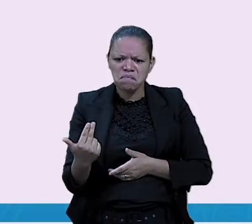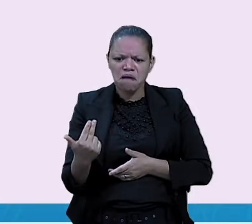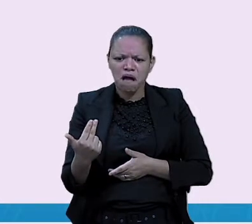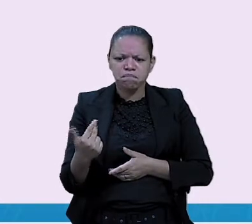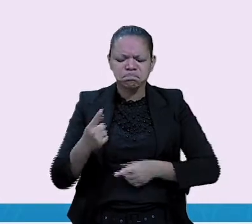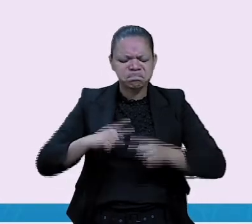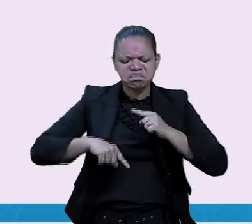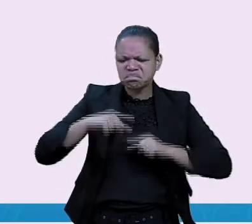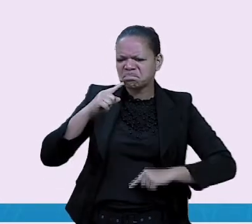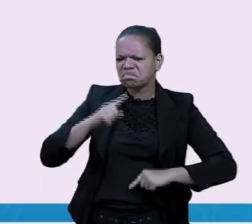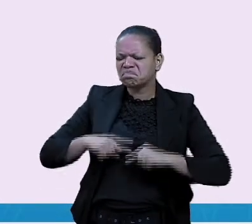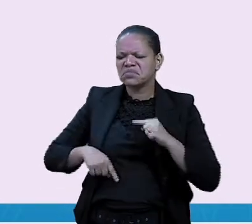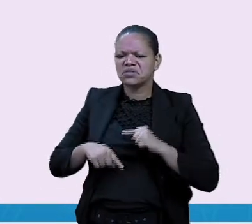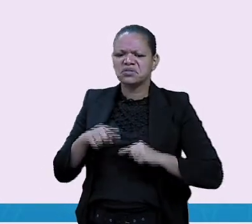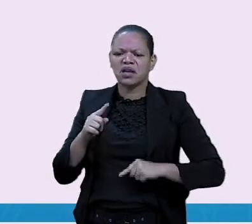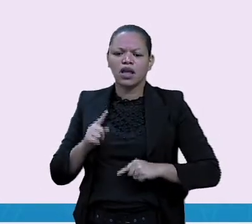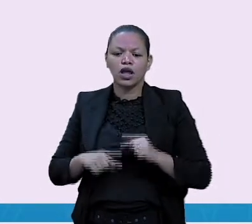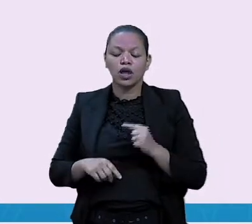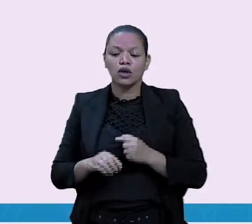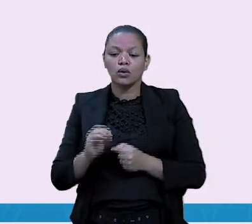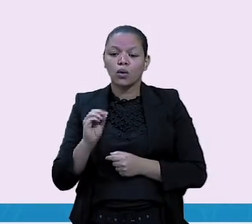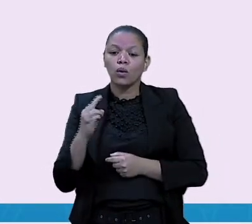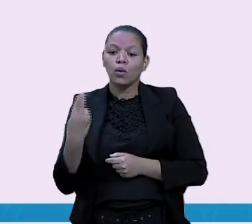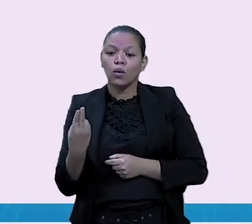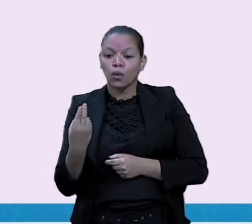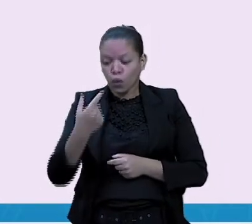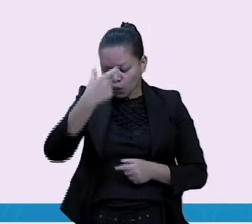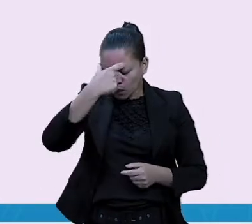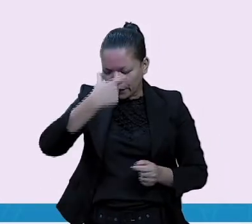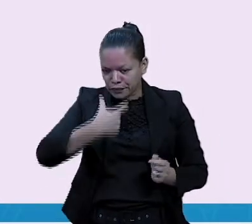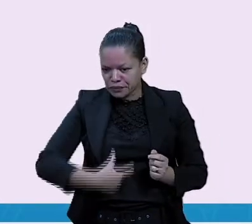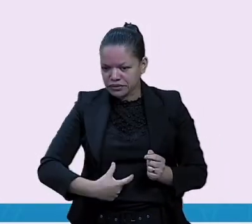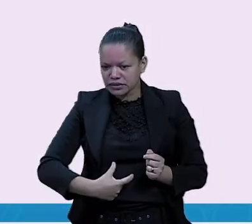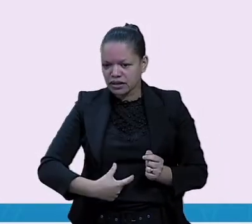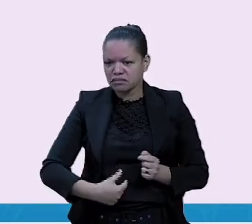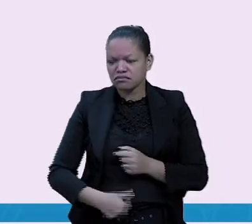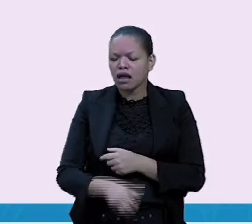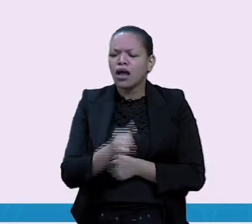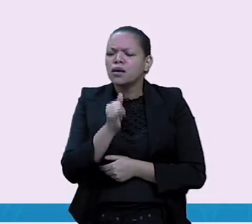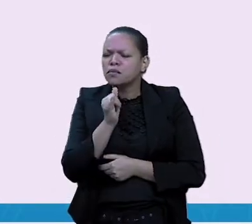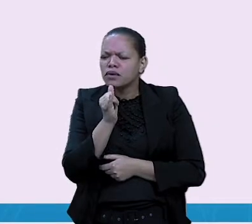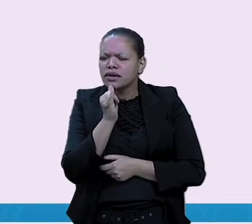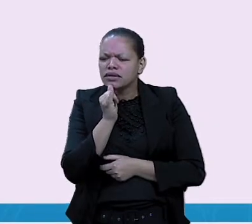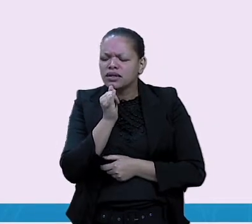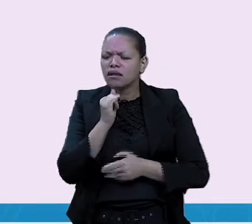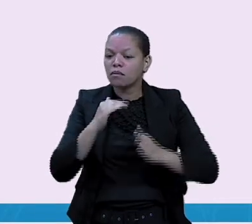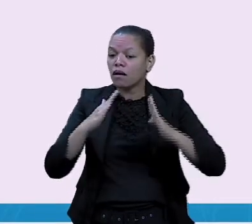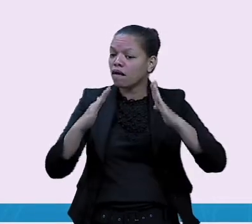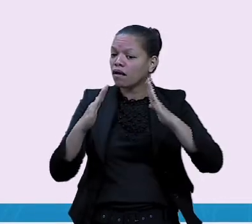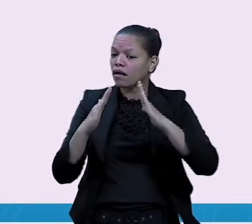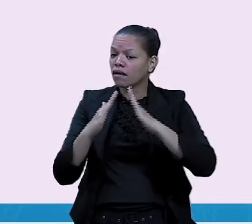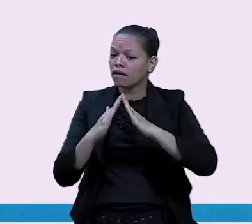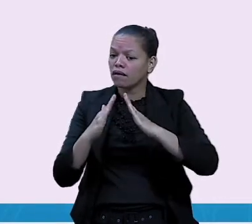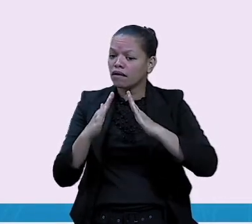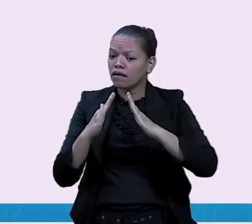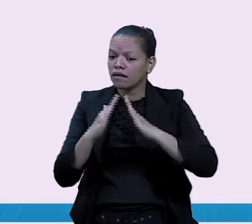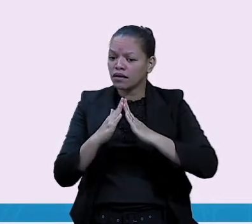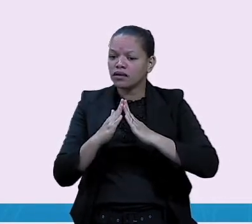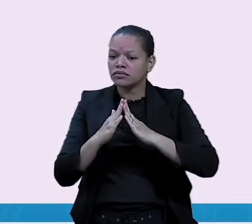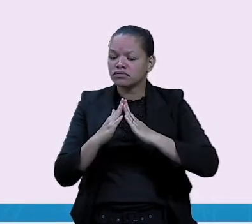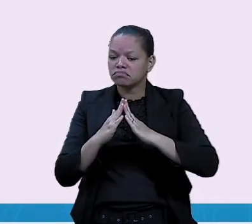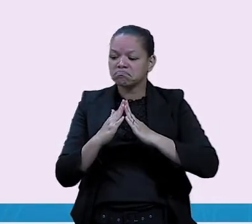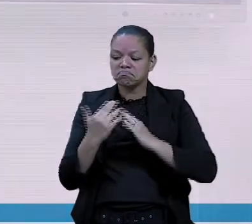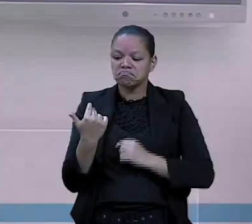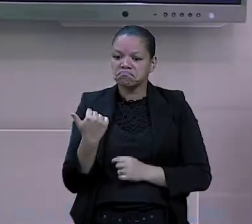Preste atenção no exemplo nosso aqui. Quando eu falo sobre a casa, eu falo sobre o grau